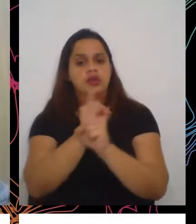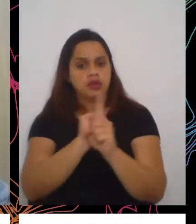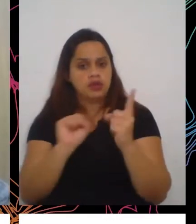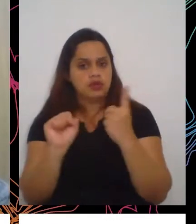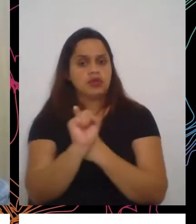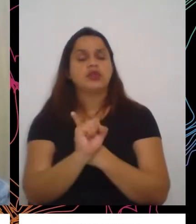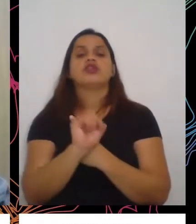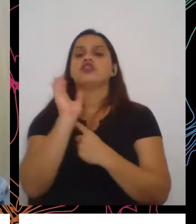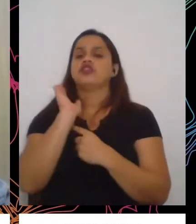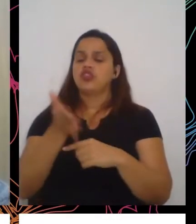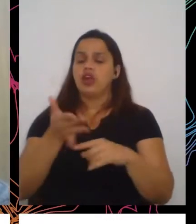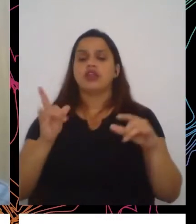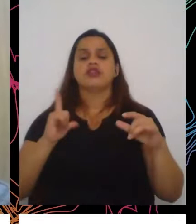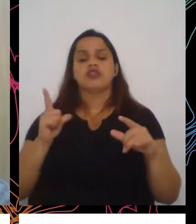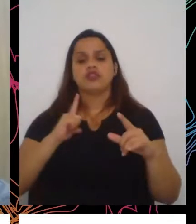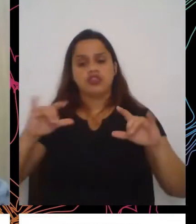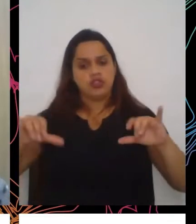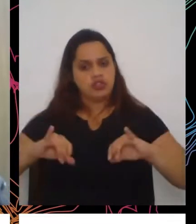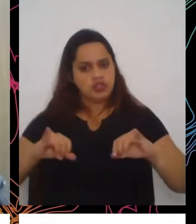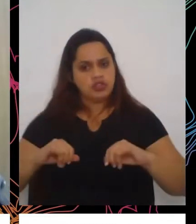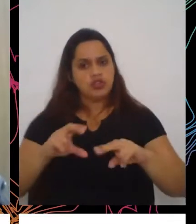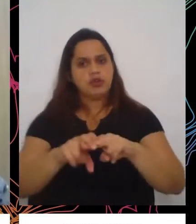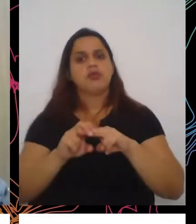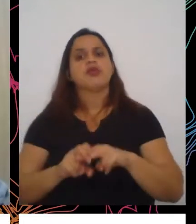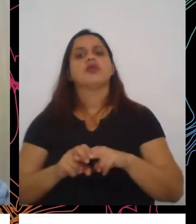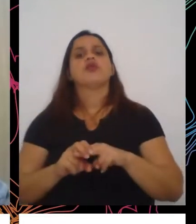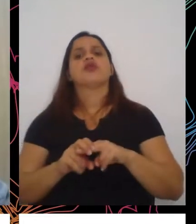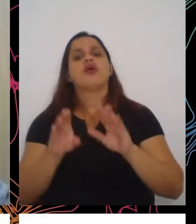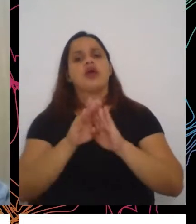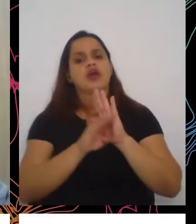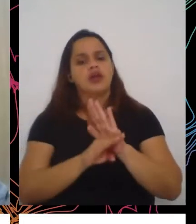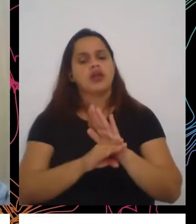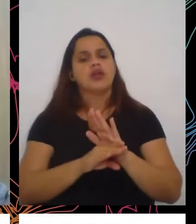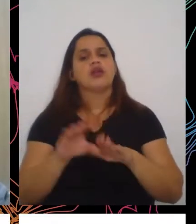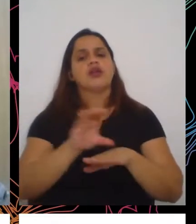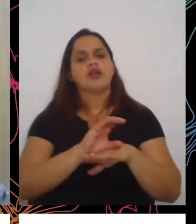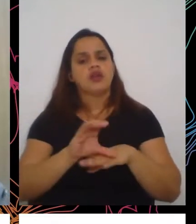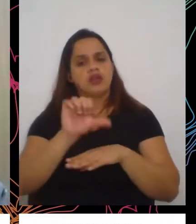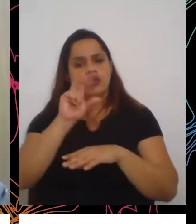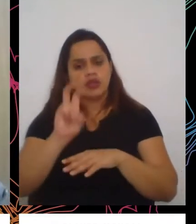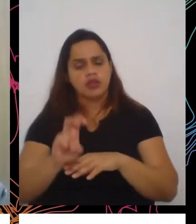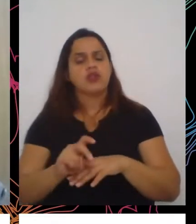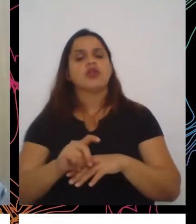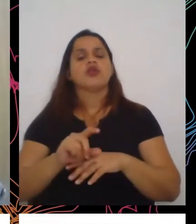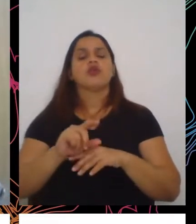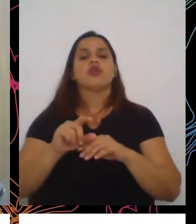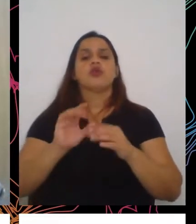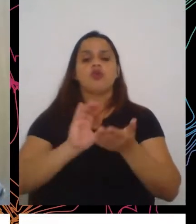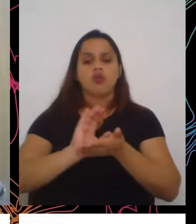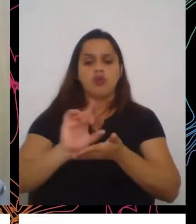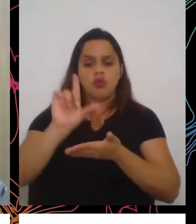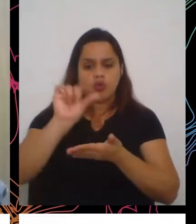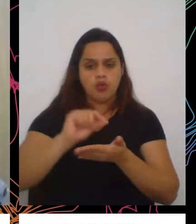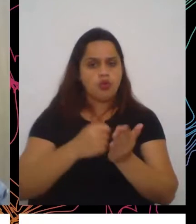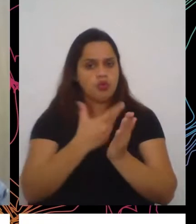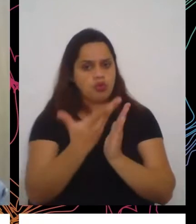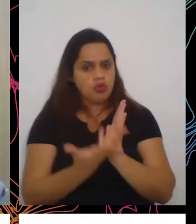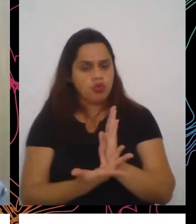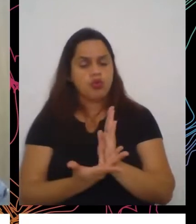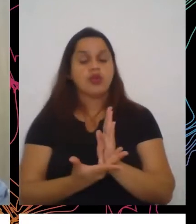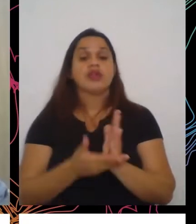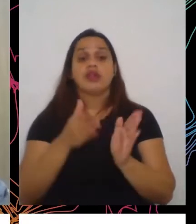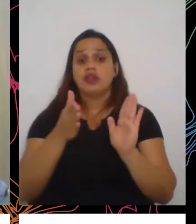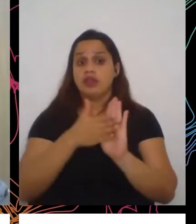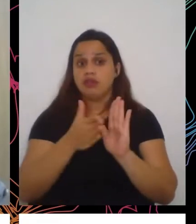sofrendo com a Emenda Constitucional 95, com a redução de recursos orçamentários, que exigiam, né,